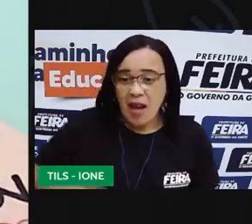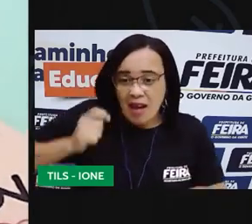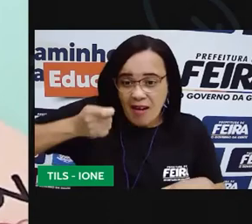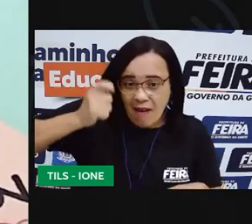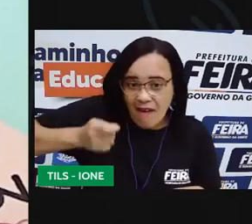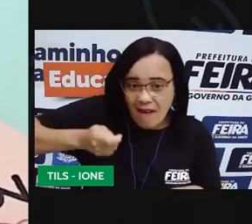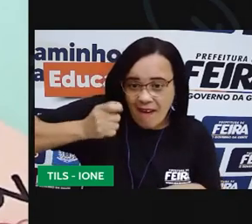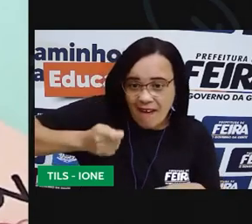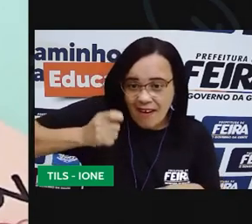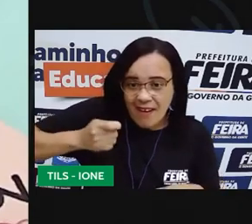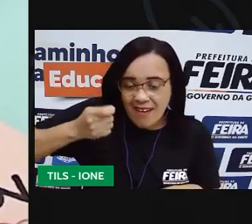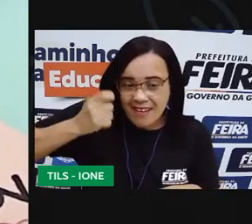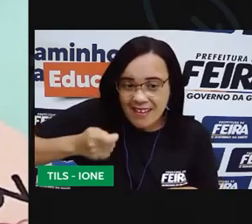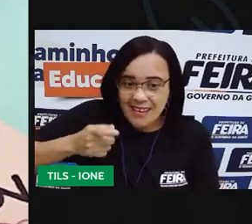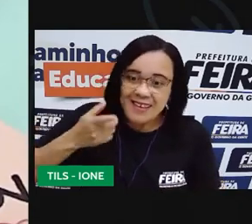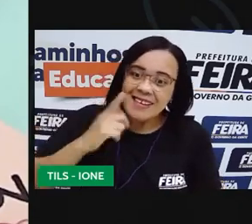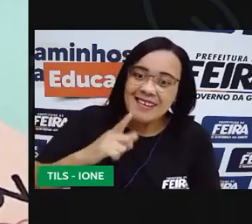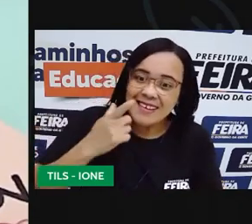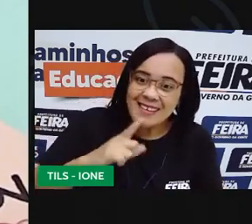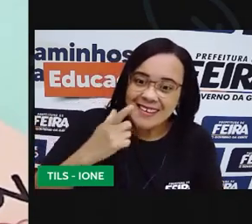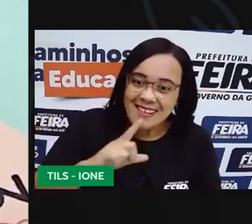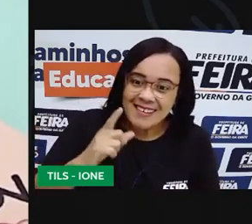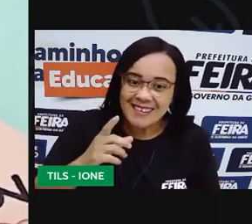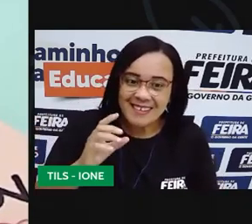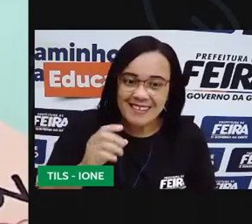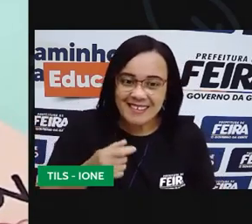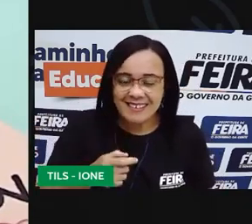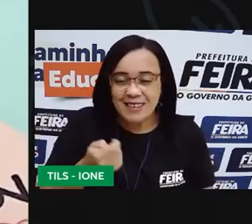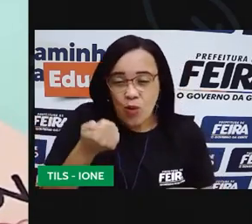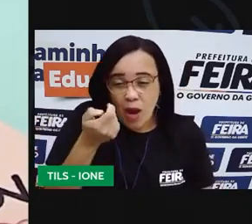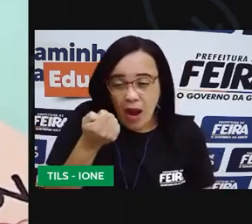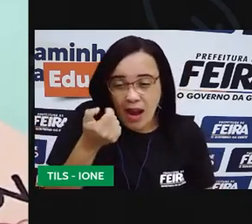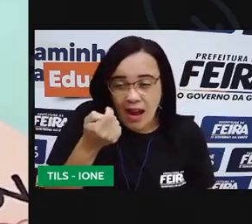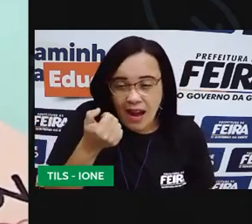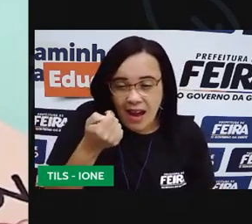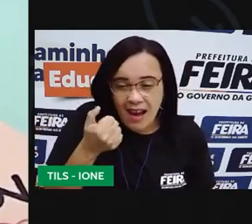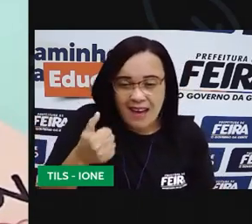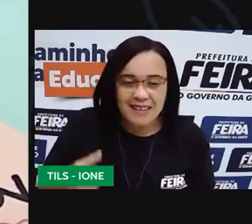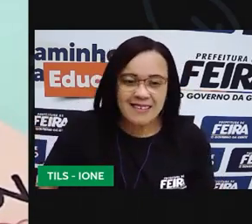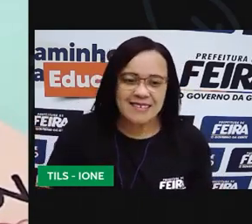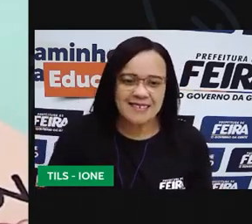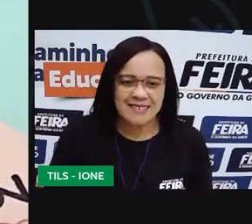consegui ver aqui onde é que está a argolinha do peixe